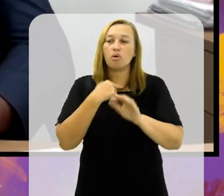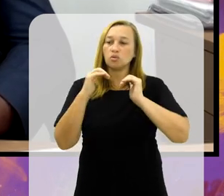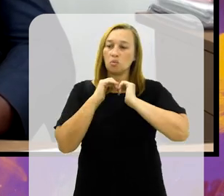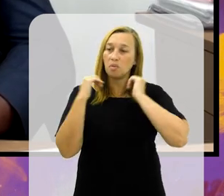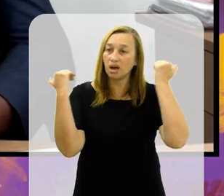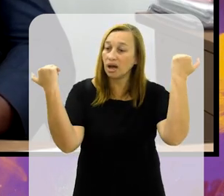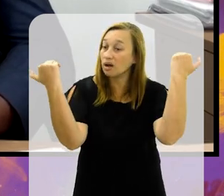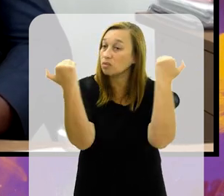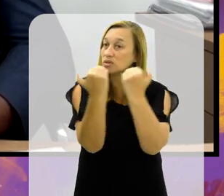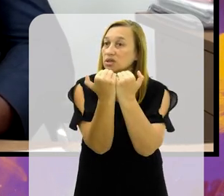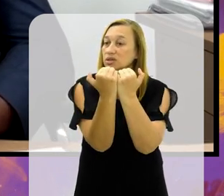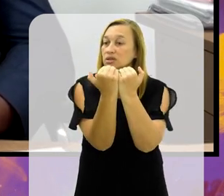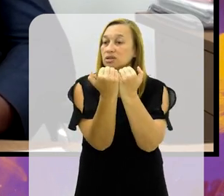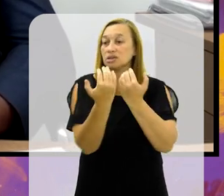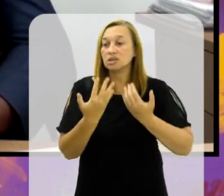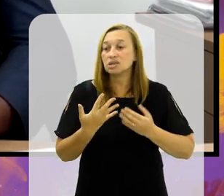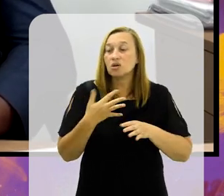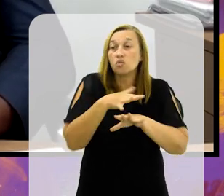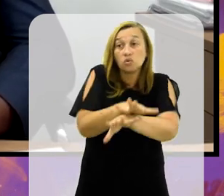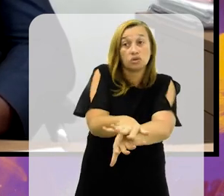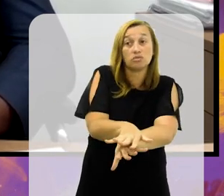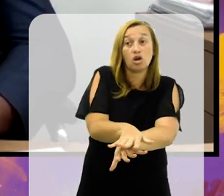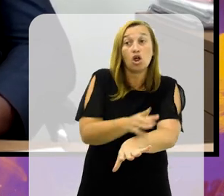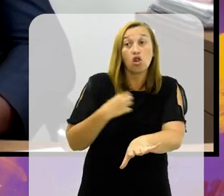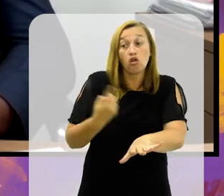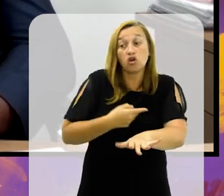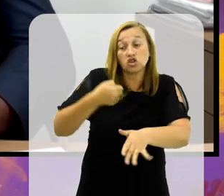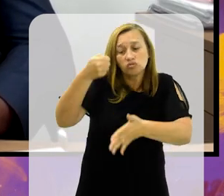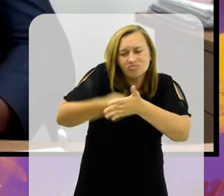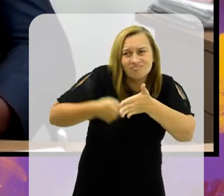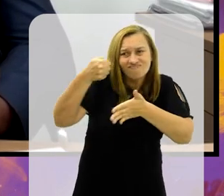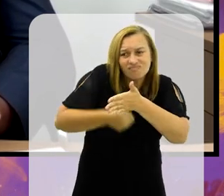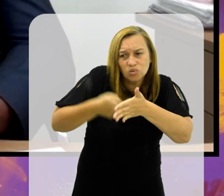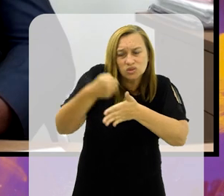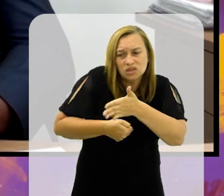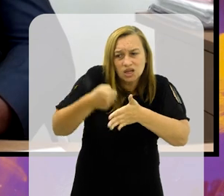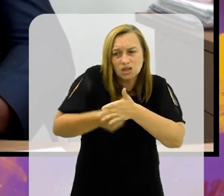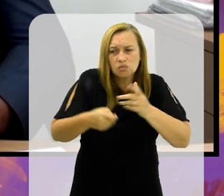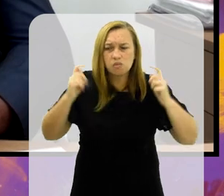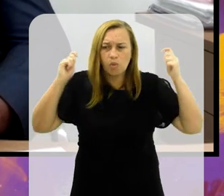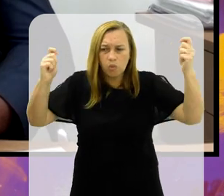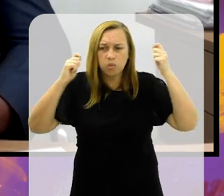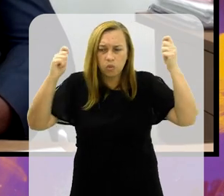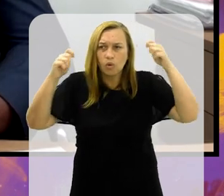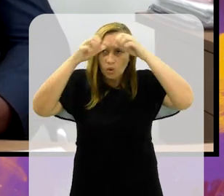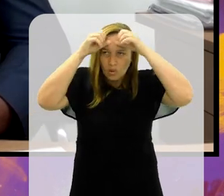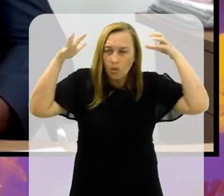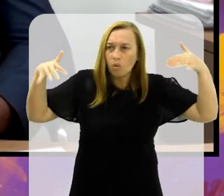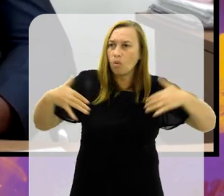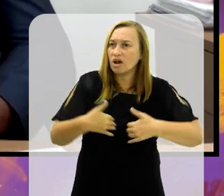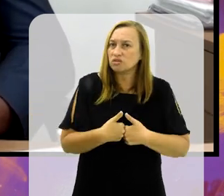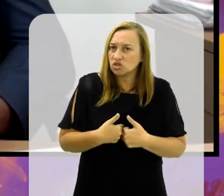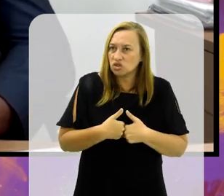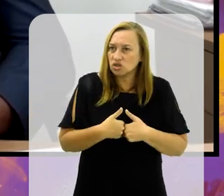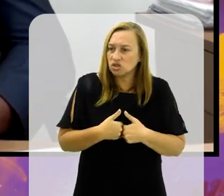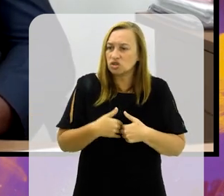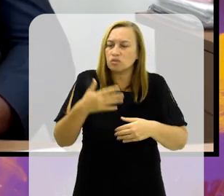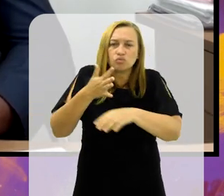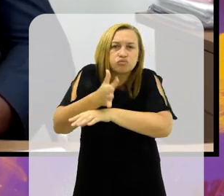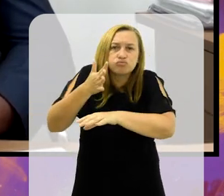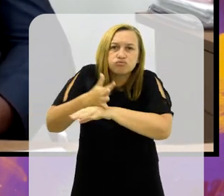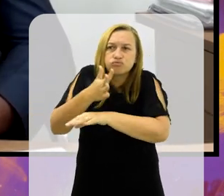inclusivo. Estamos trabalhando arduamente para incluir torcedores autistas, para aumentar a